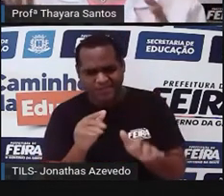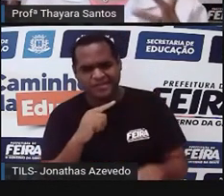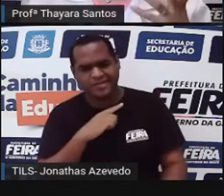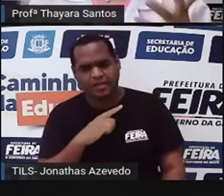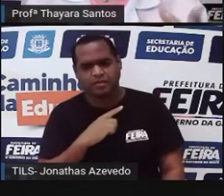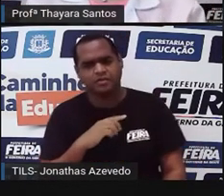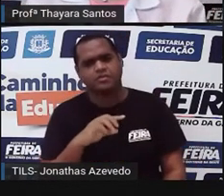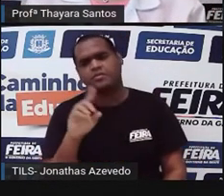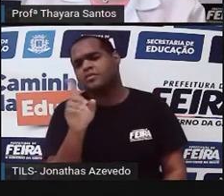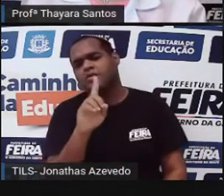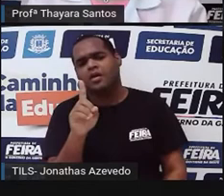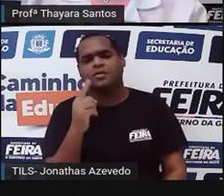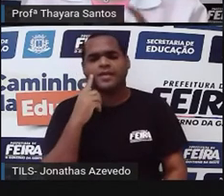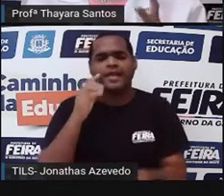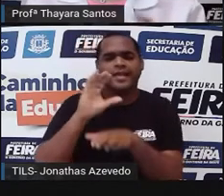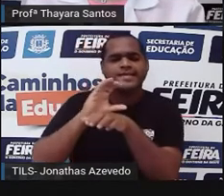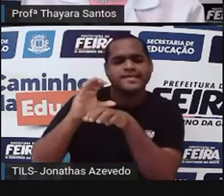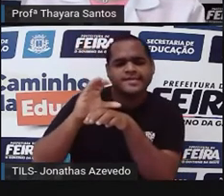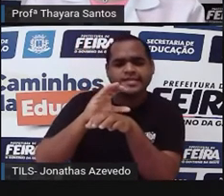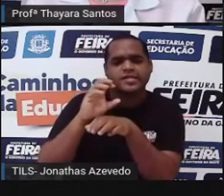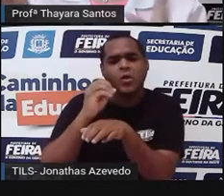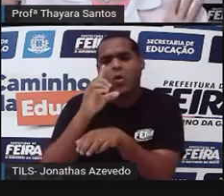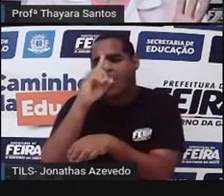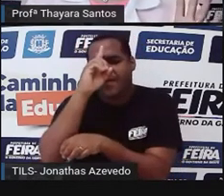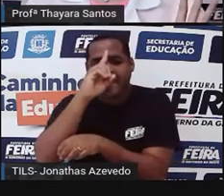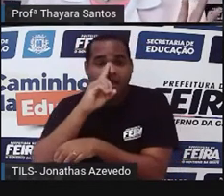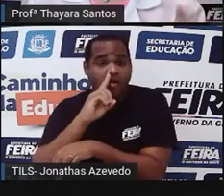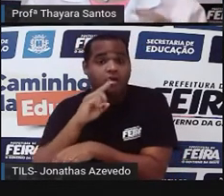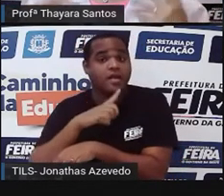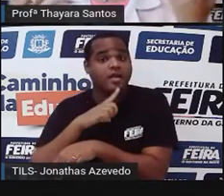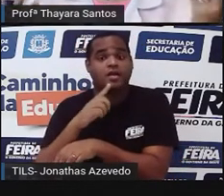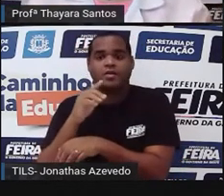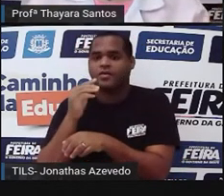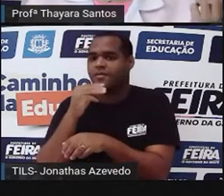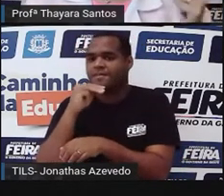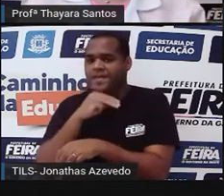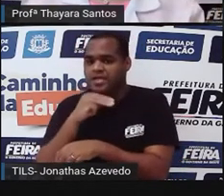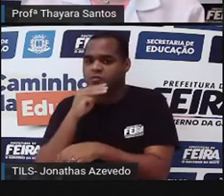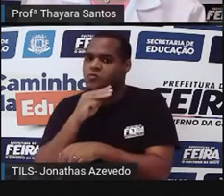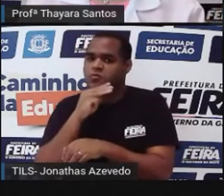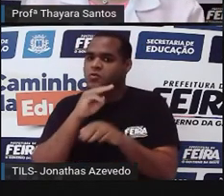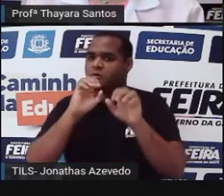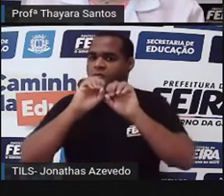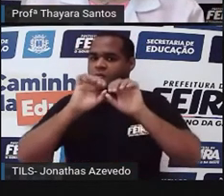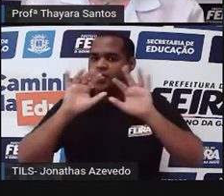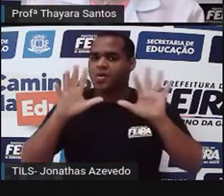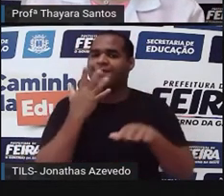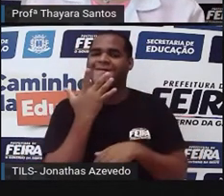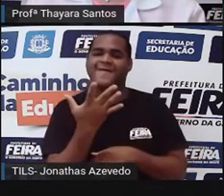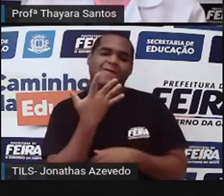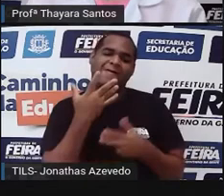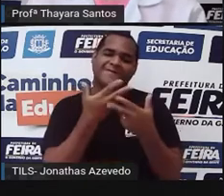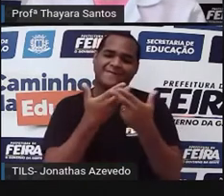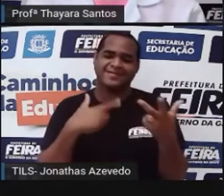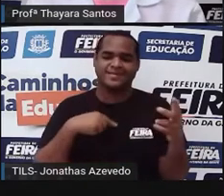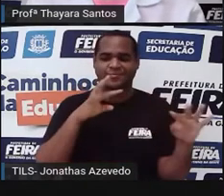acinzentada ou mais amarelada. E o macho é super colorido. É justamente pra chamar a atenção da fêmea.